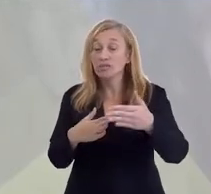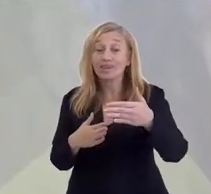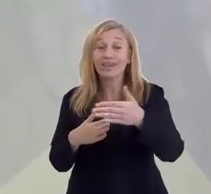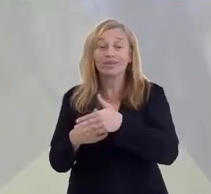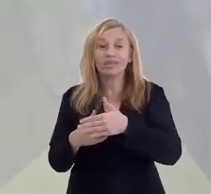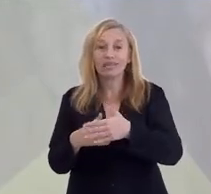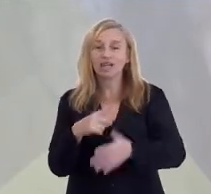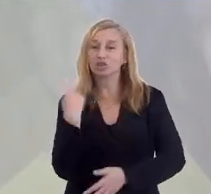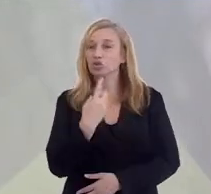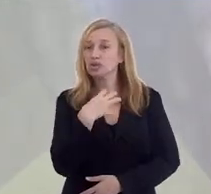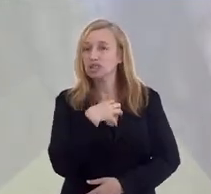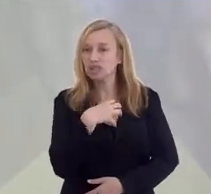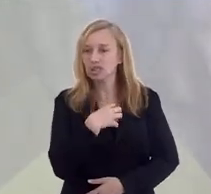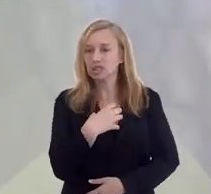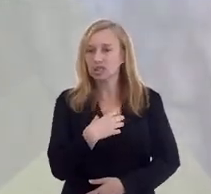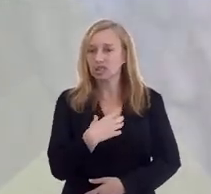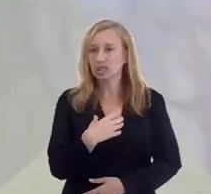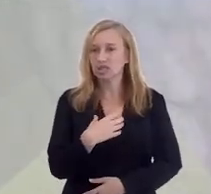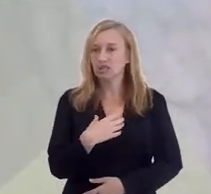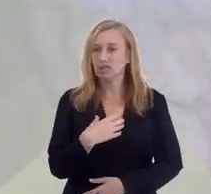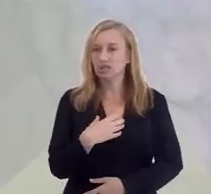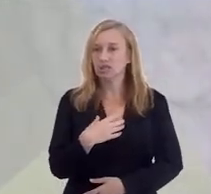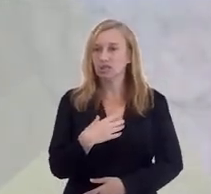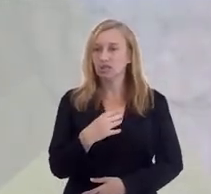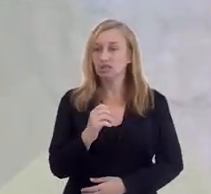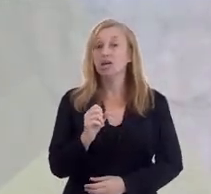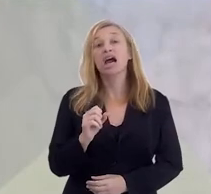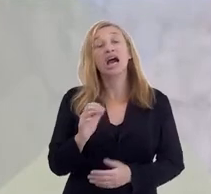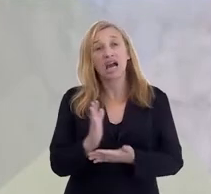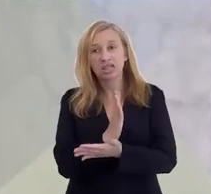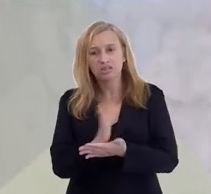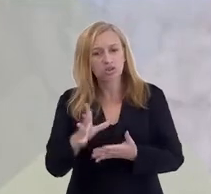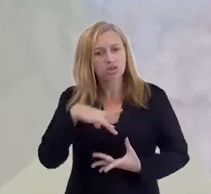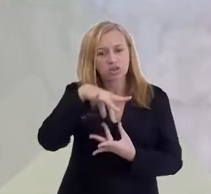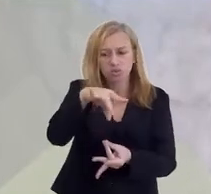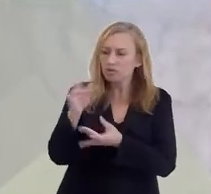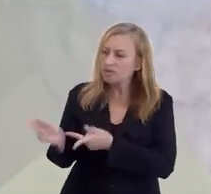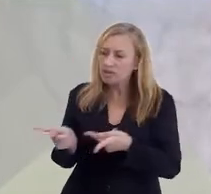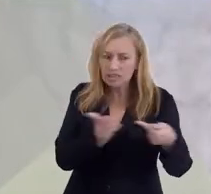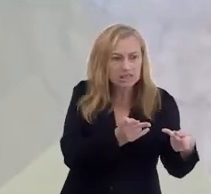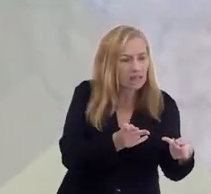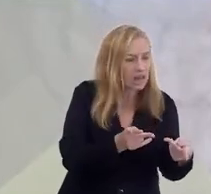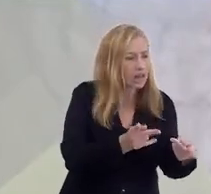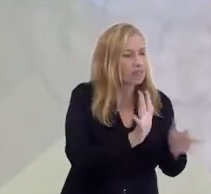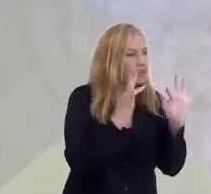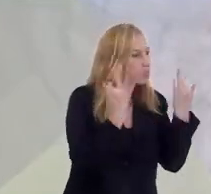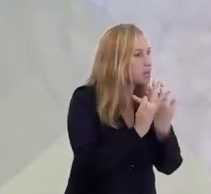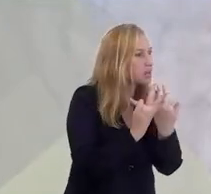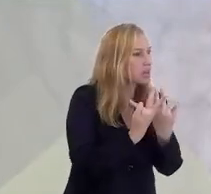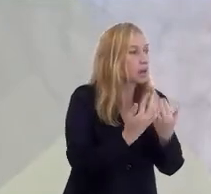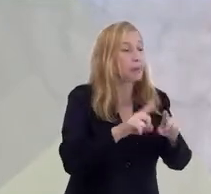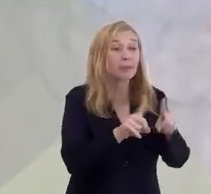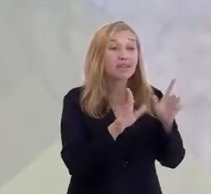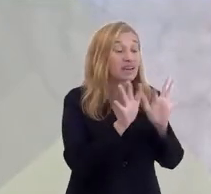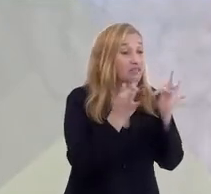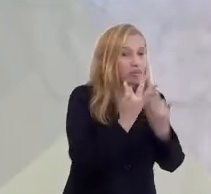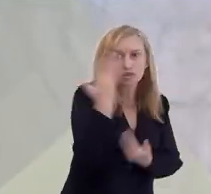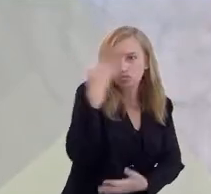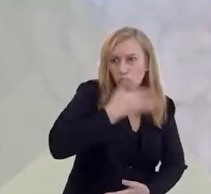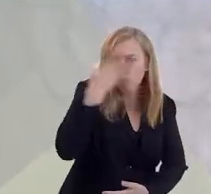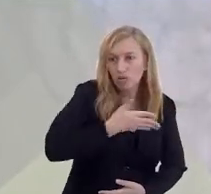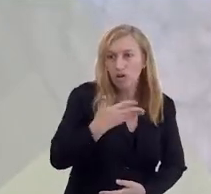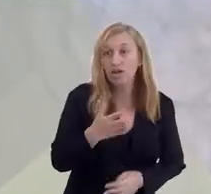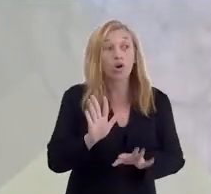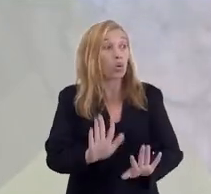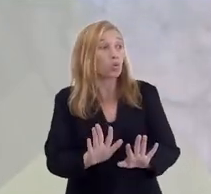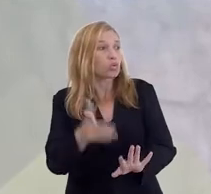Então, muitos desses parentes vêm até visitar as pessoas, mas as pessoas não vêm. O caminho mais natural é quando a gente está